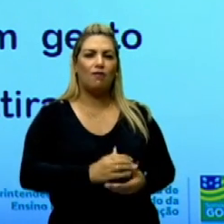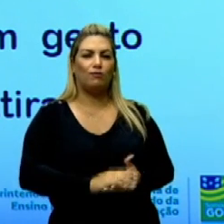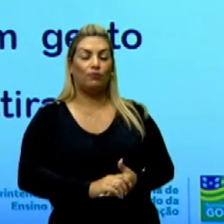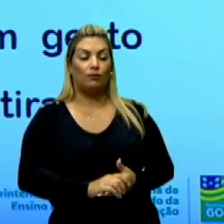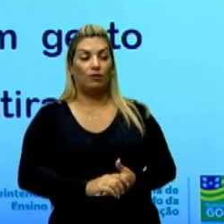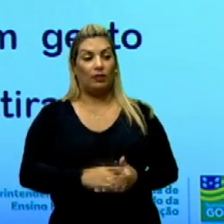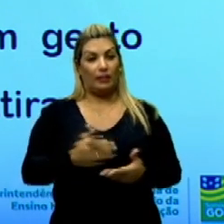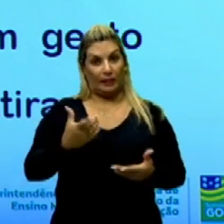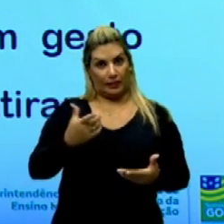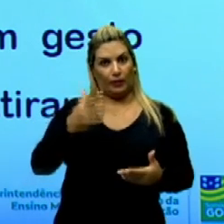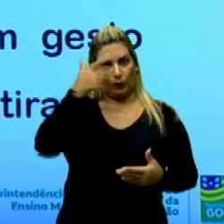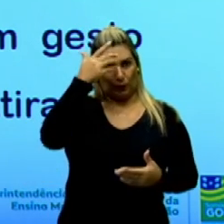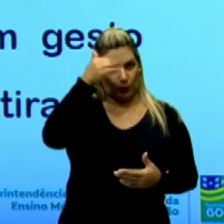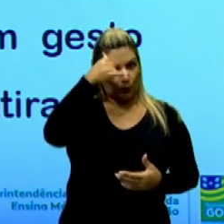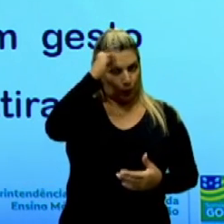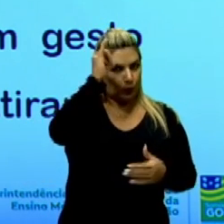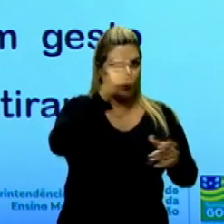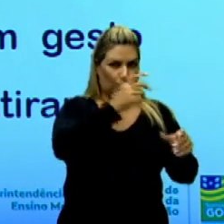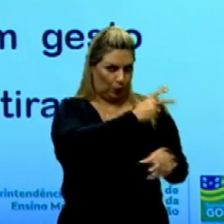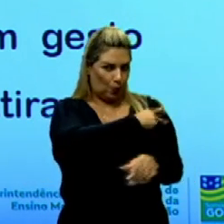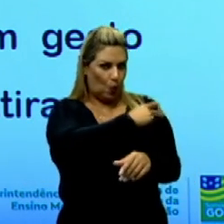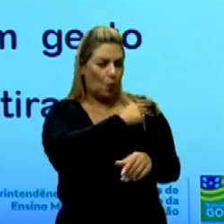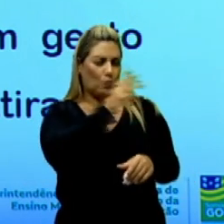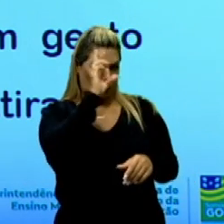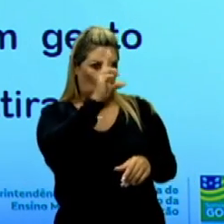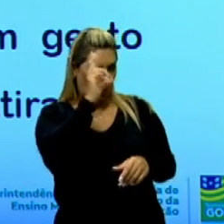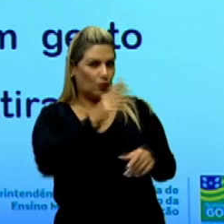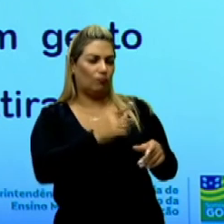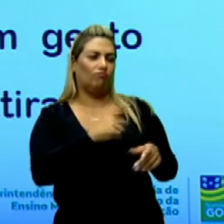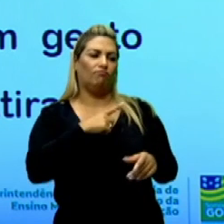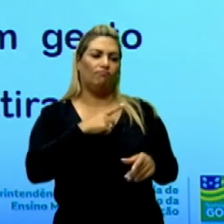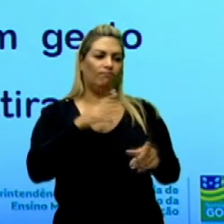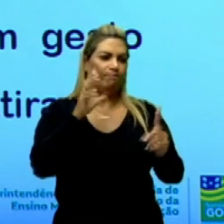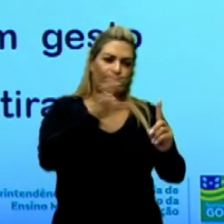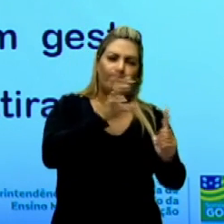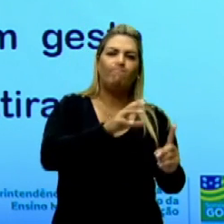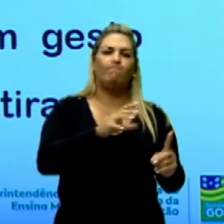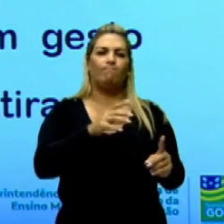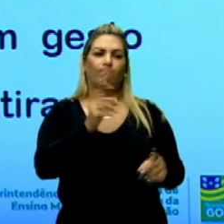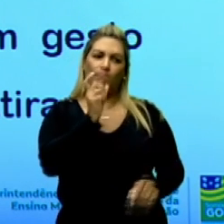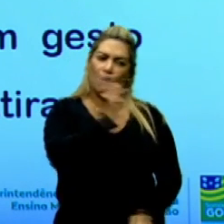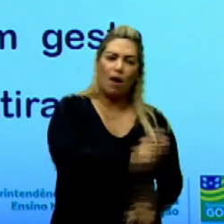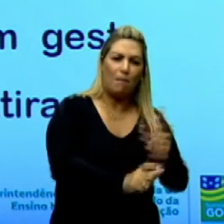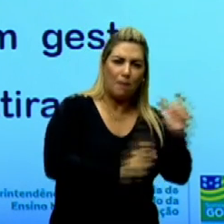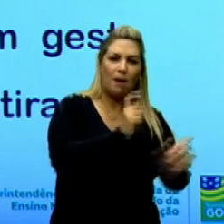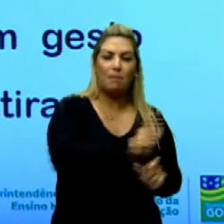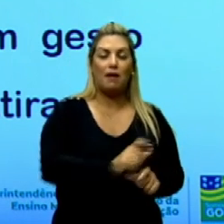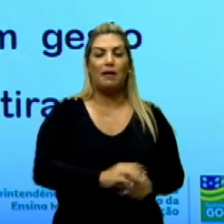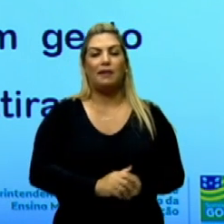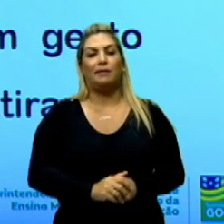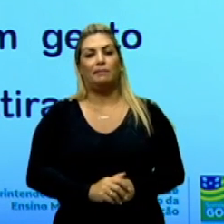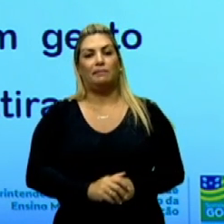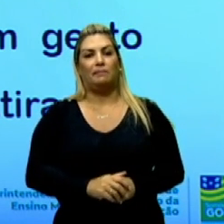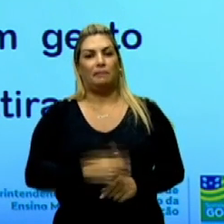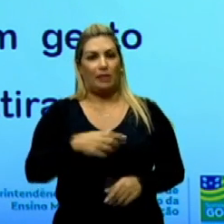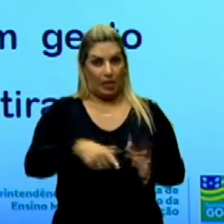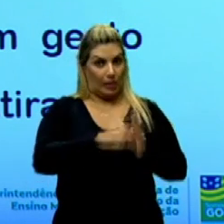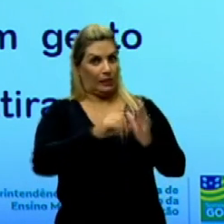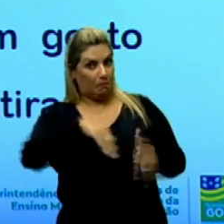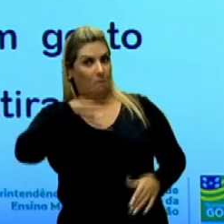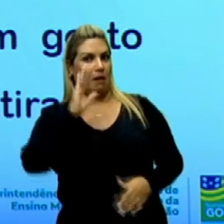abatida do vaqueiro não se estimulou nem mesmo diante daquela palavra. Antes, se abateu mais.